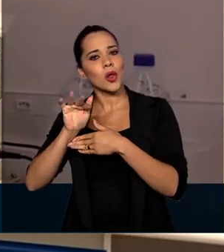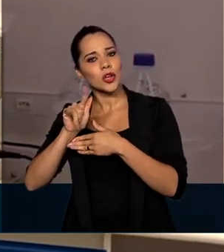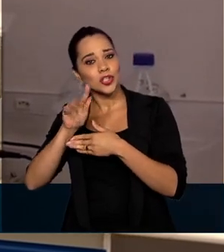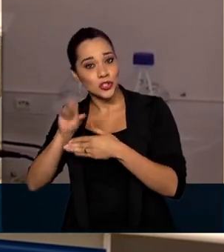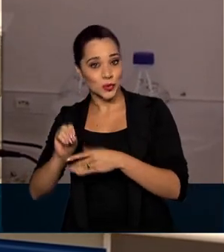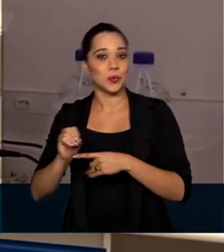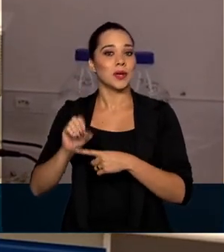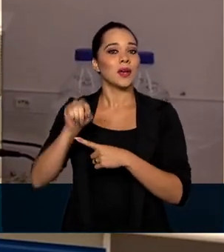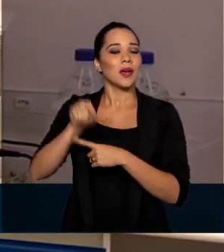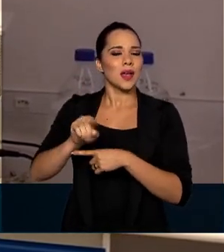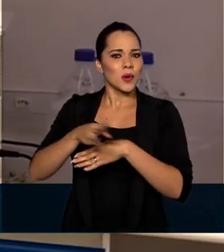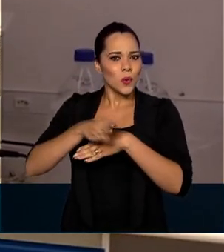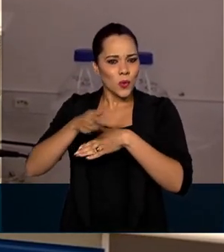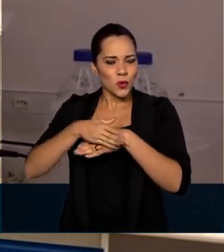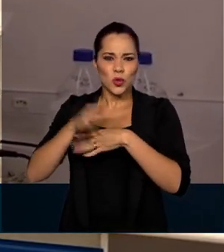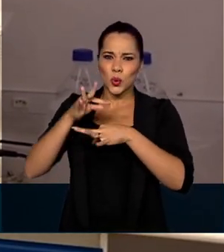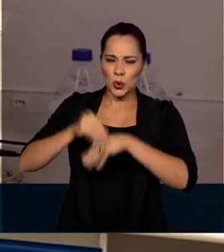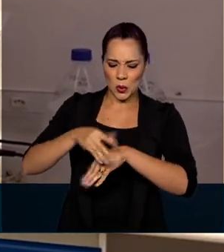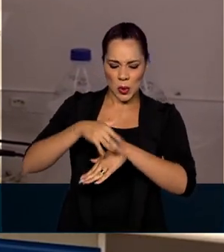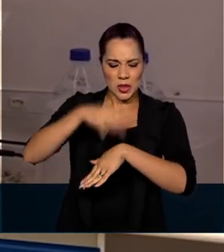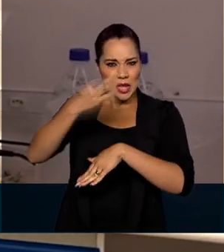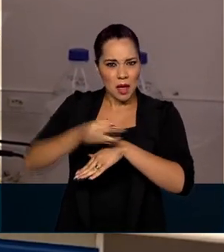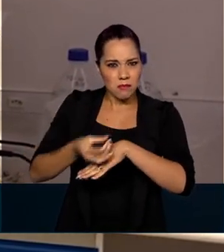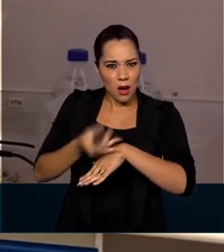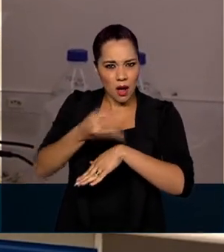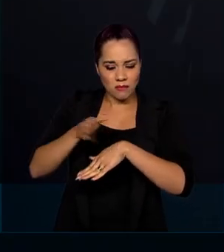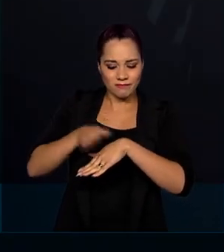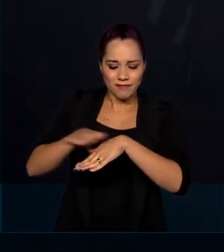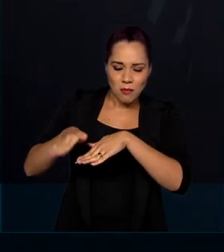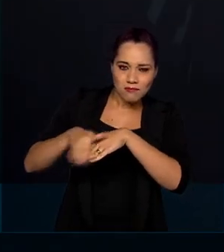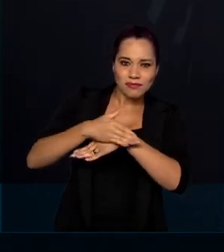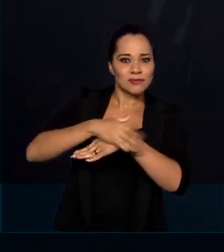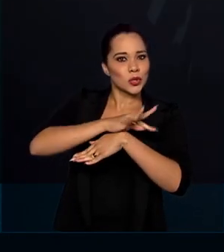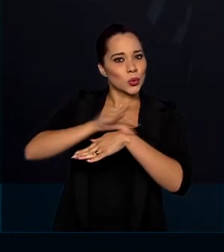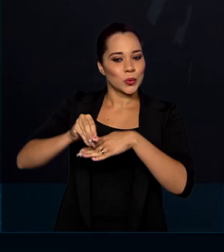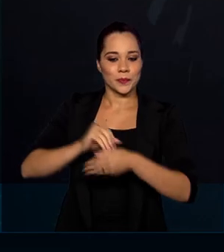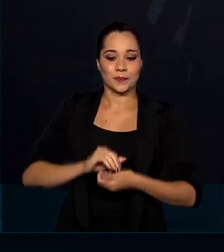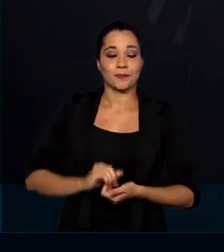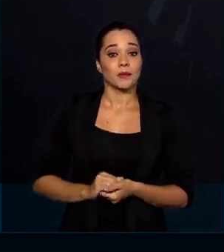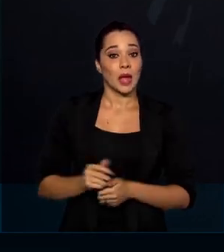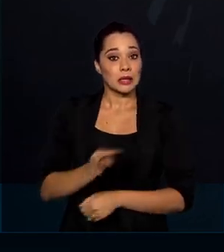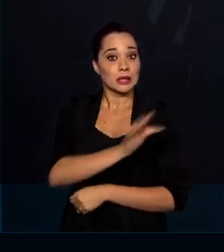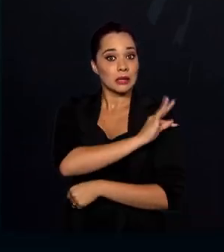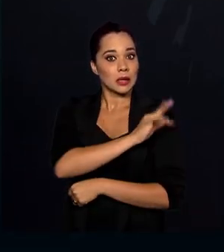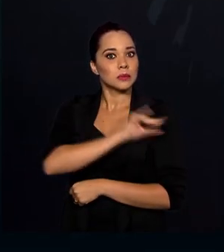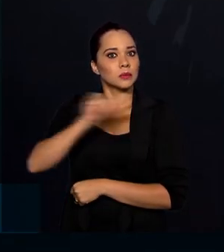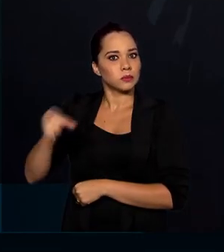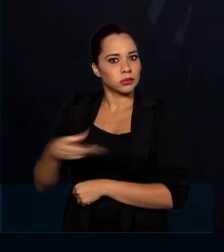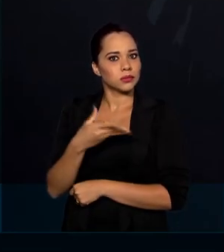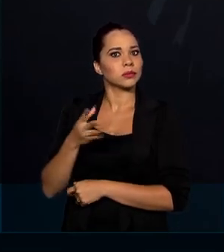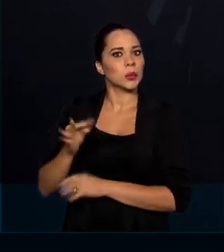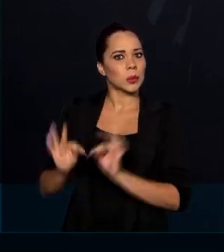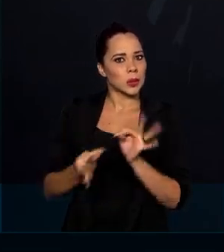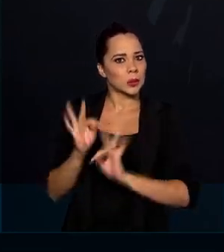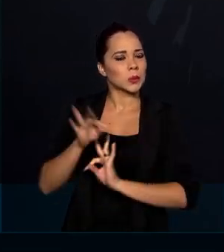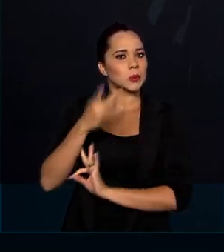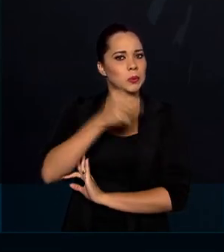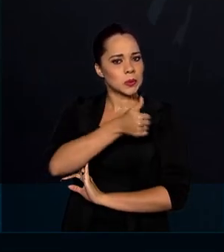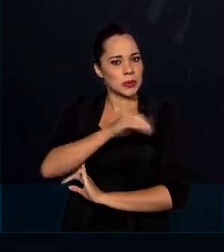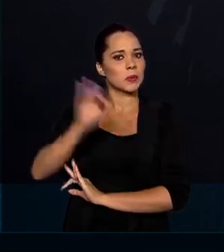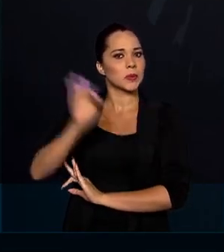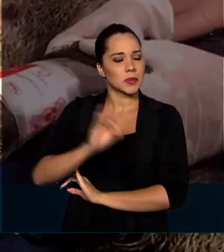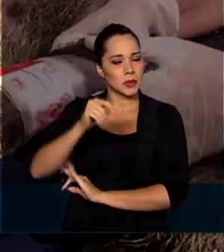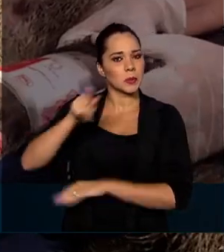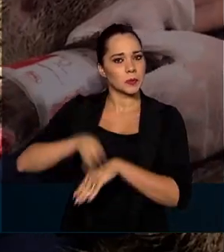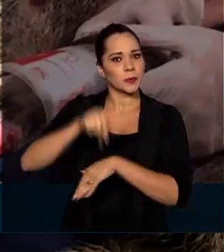curativo que tampa completamente a ferida. A técnica inovadora, com tecnologia 100%